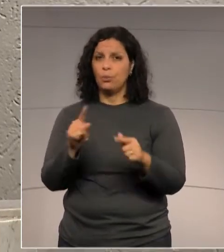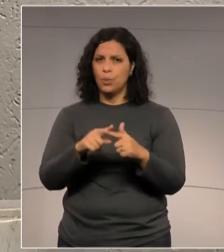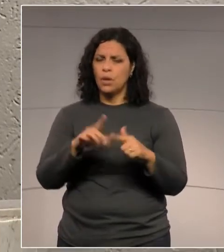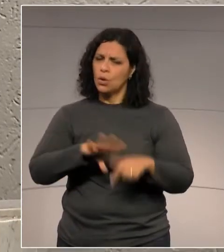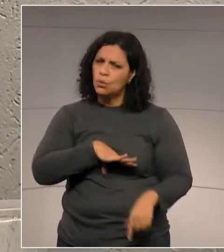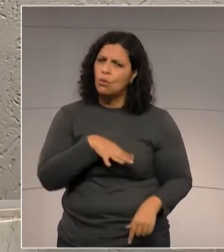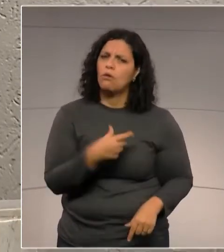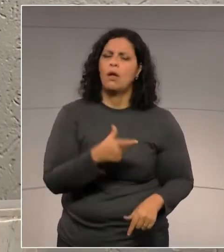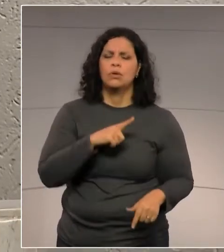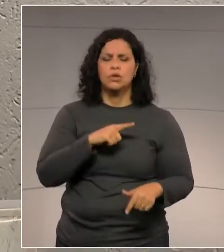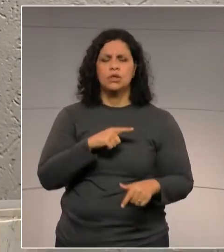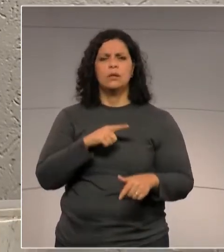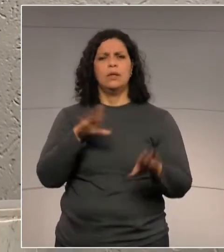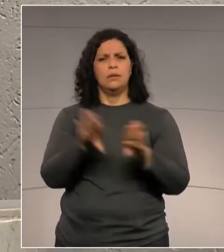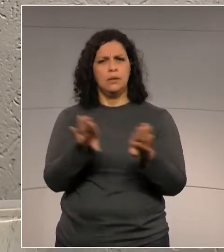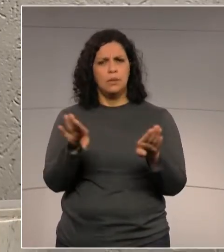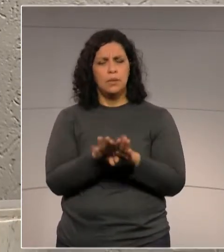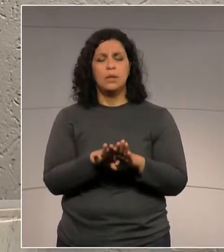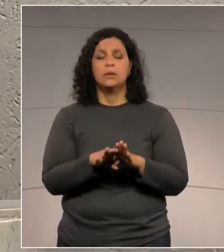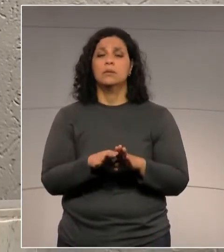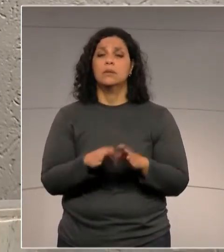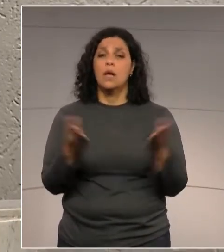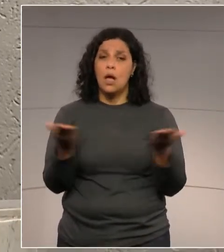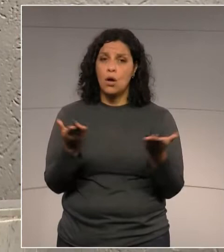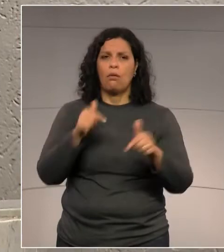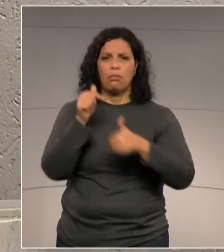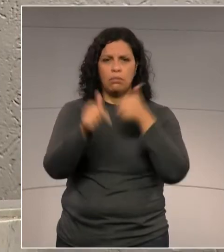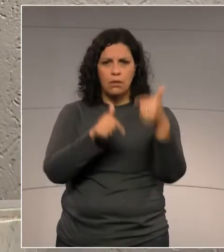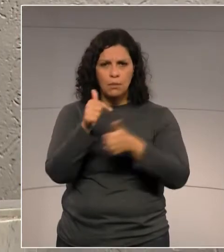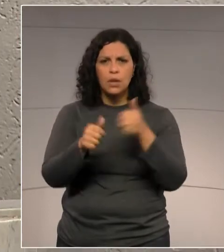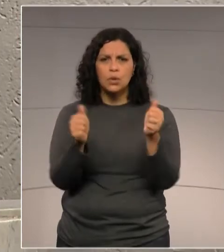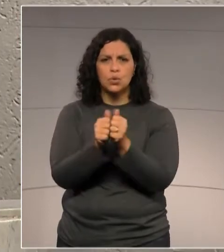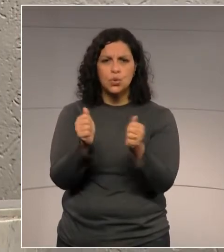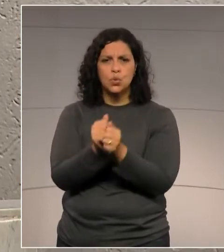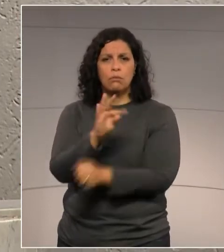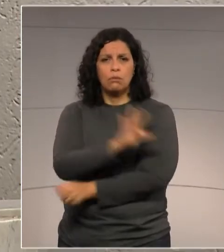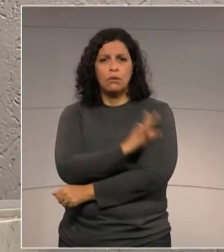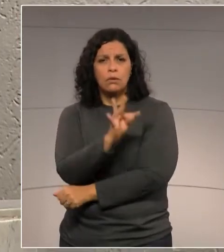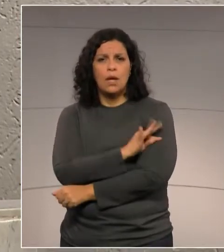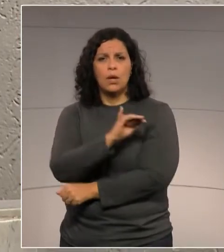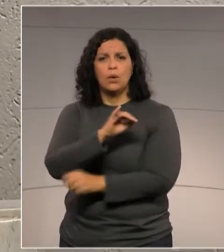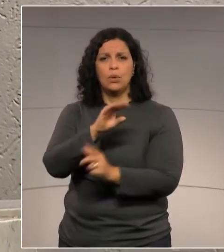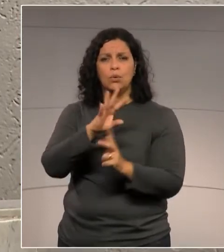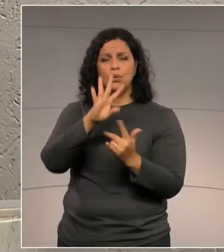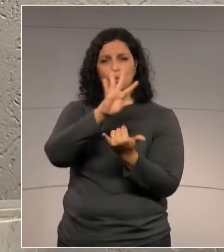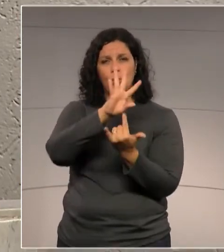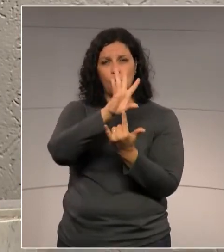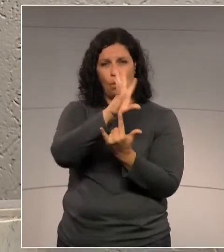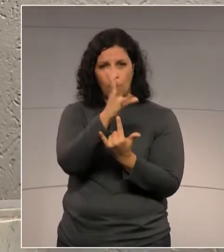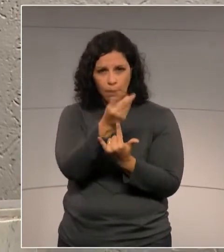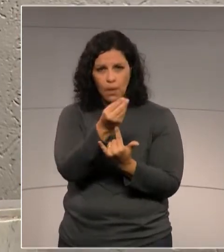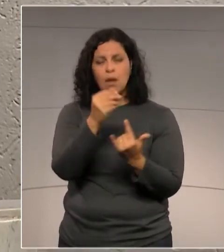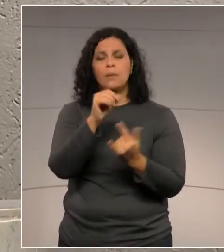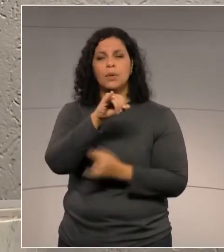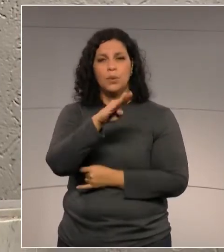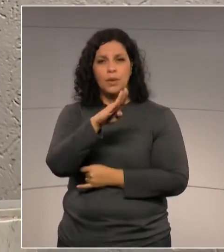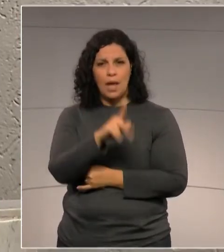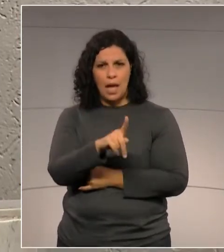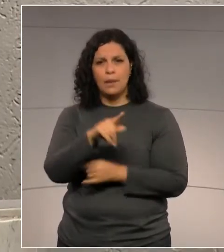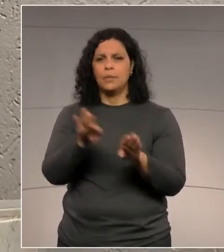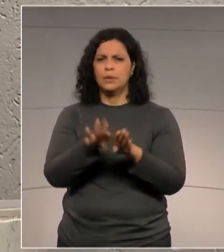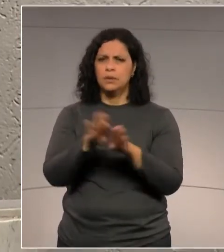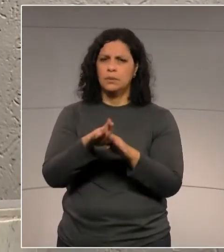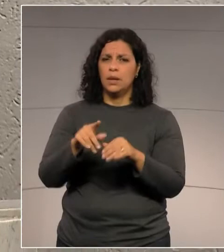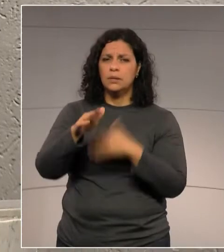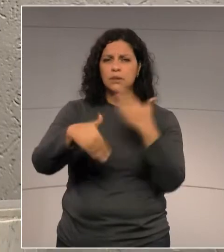coragem, coerência e ao mesmo tempo trabalhando com os técnicos do IAP, do IBAMA, da Secretaria do Desenvolvimento